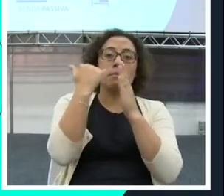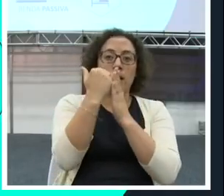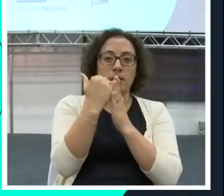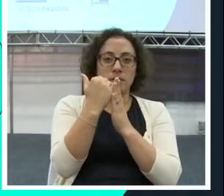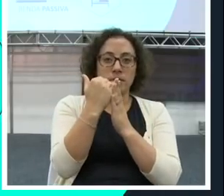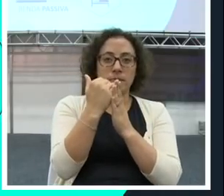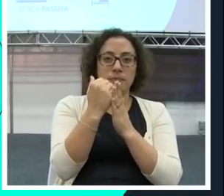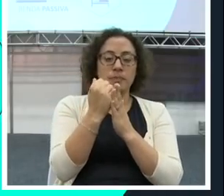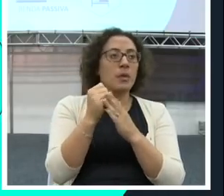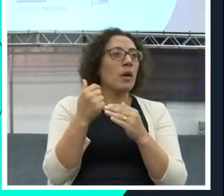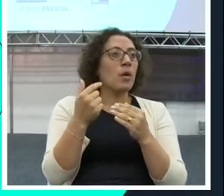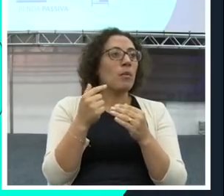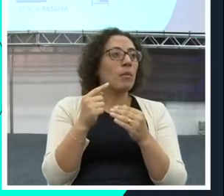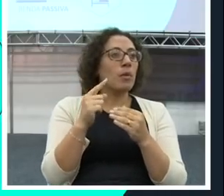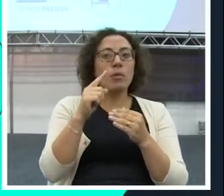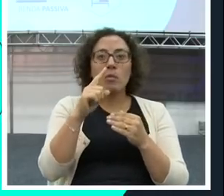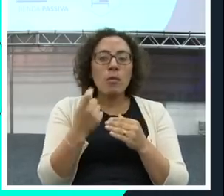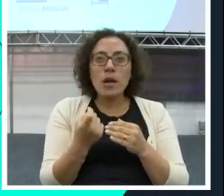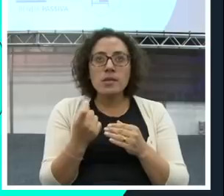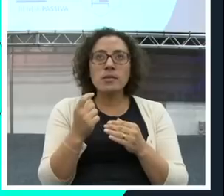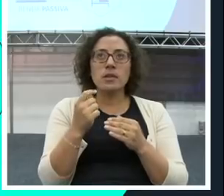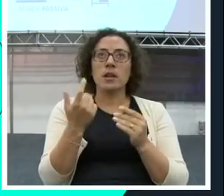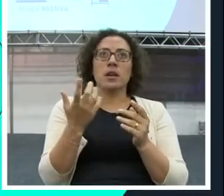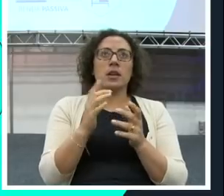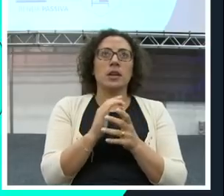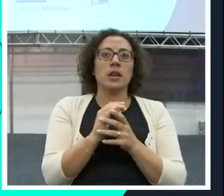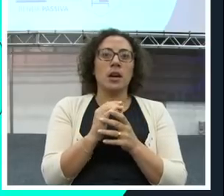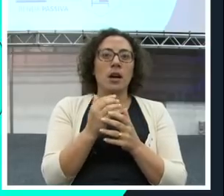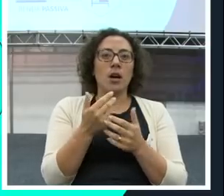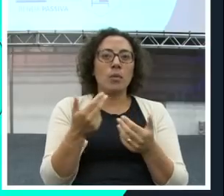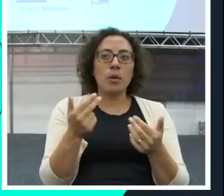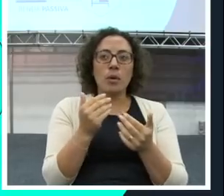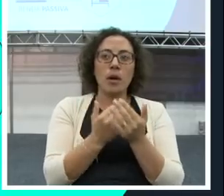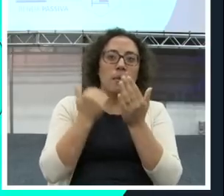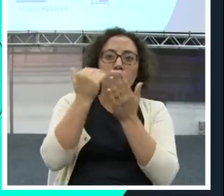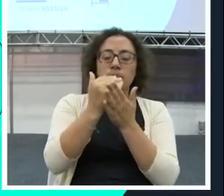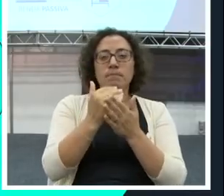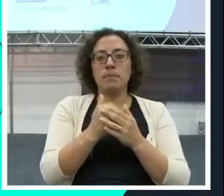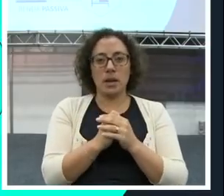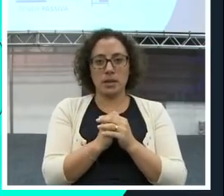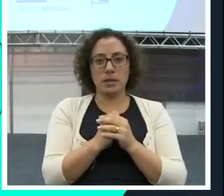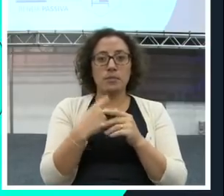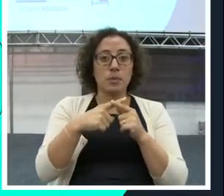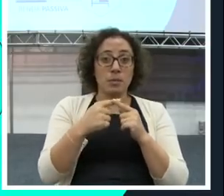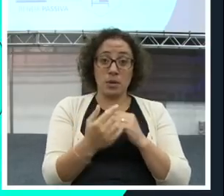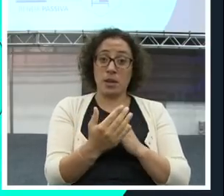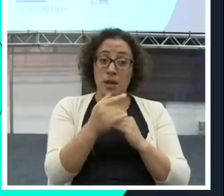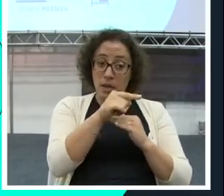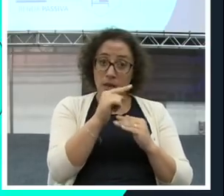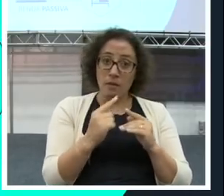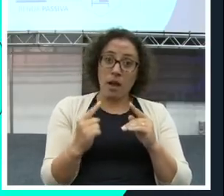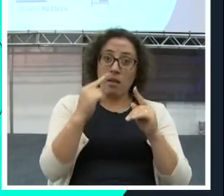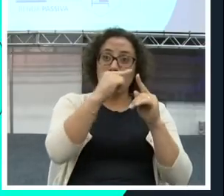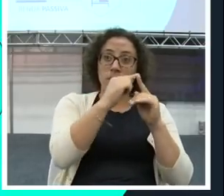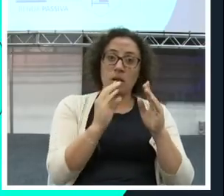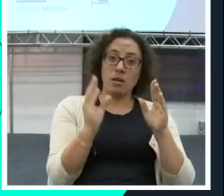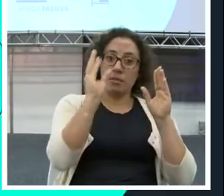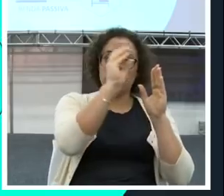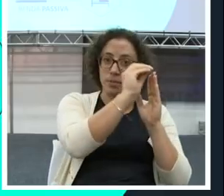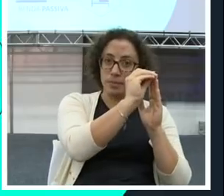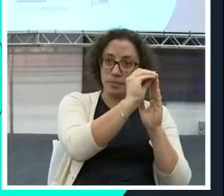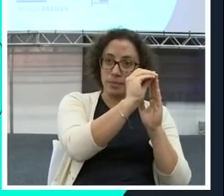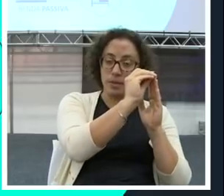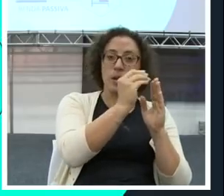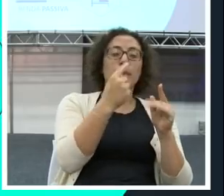Algo extra. Algo que vai gerar a verdadeira riqueza. Porque muitas vezes, a renda principal,